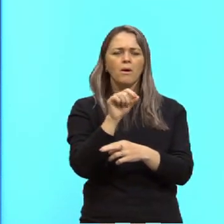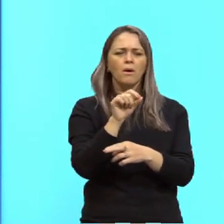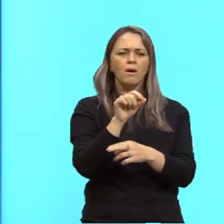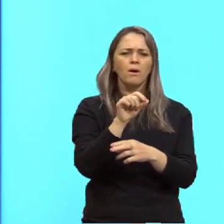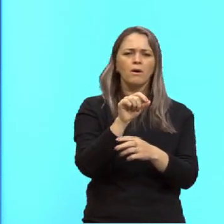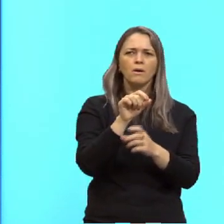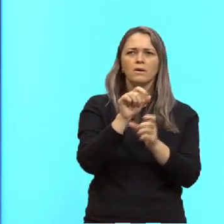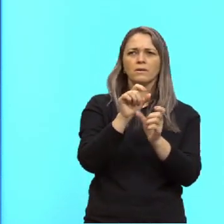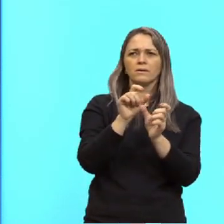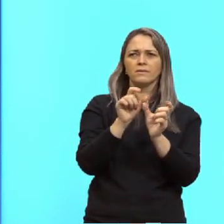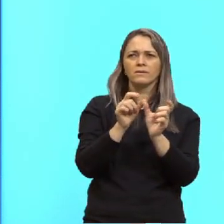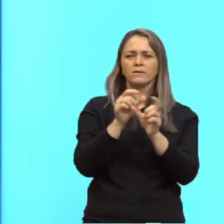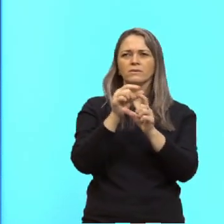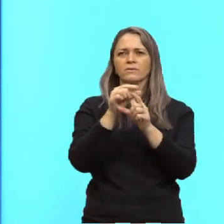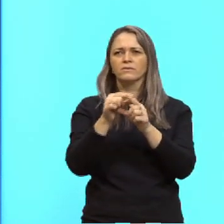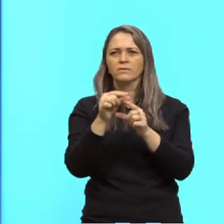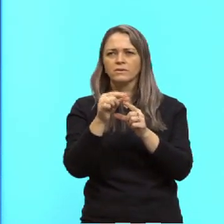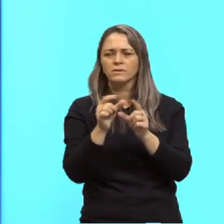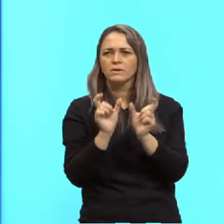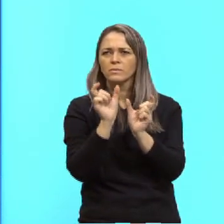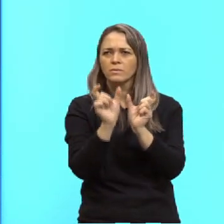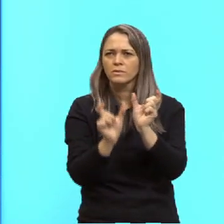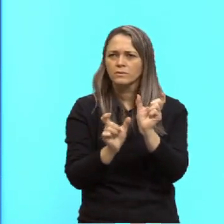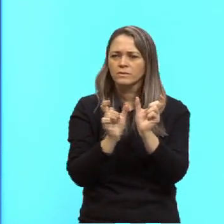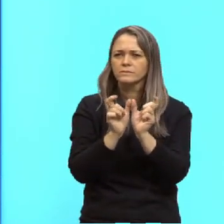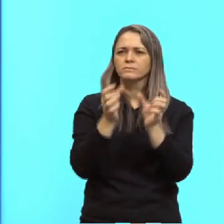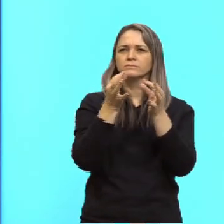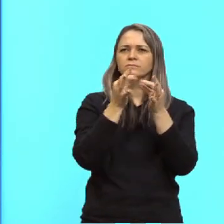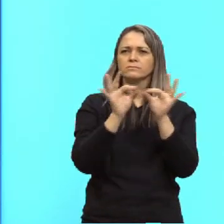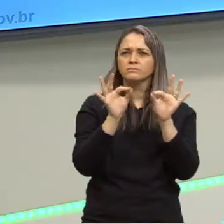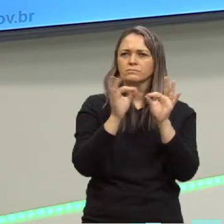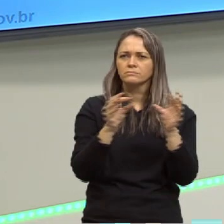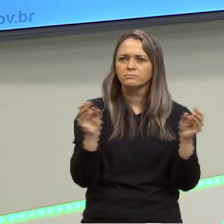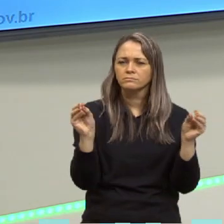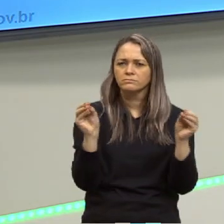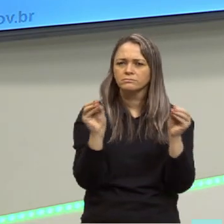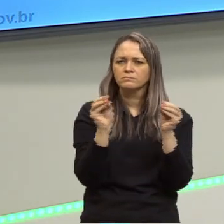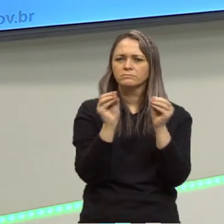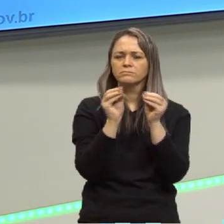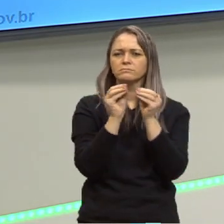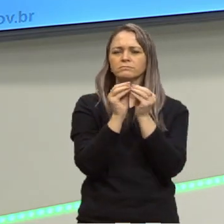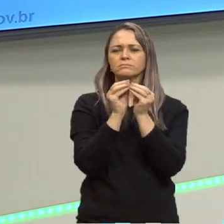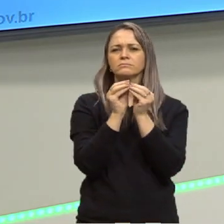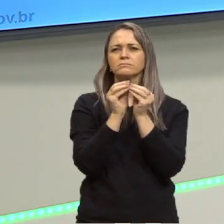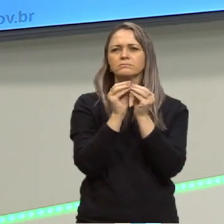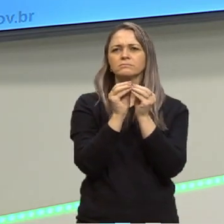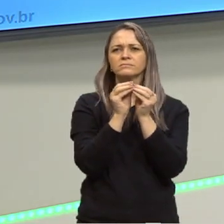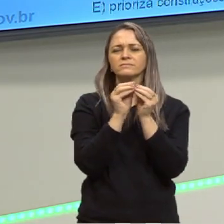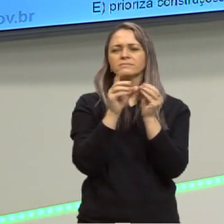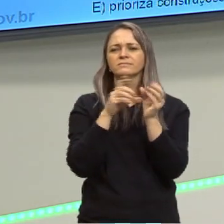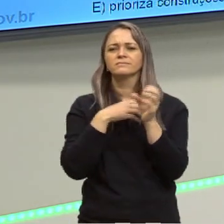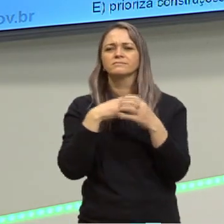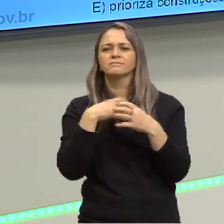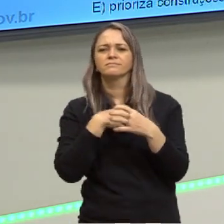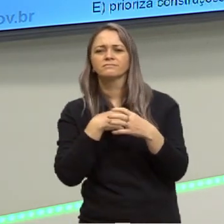fonético, morfológico e sintático quando juntos vão construir o sentido da minha frase.